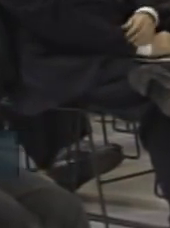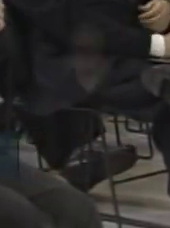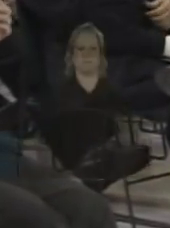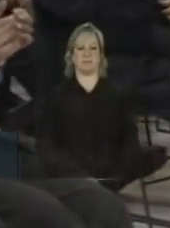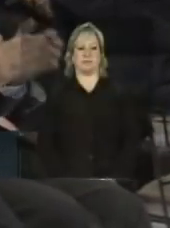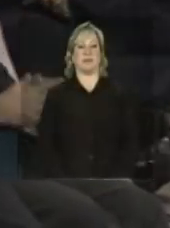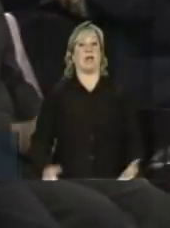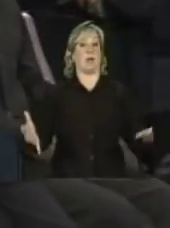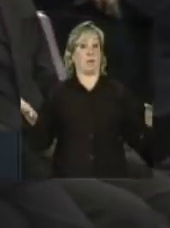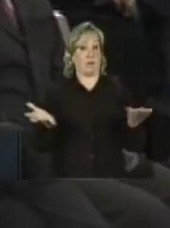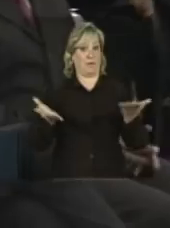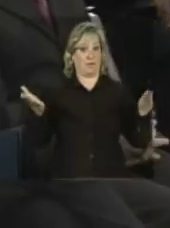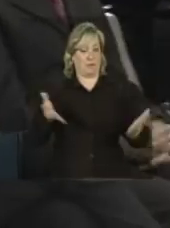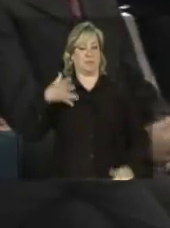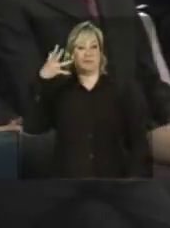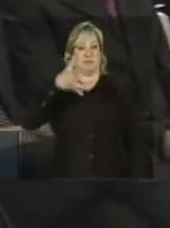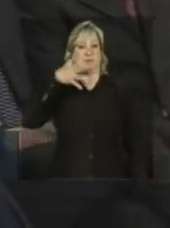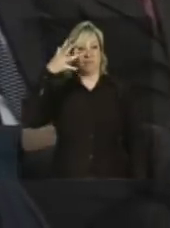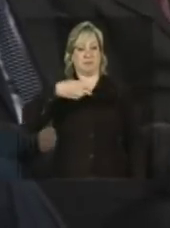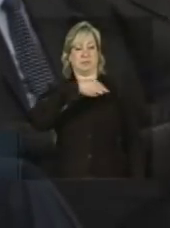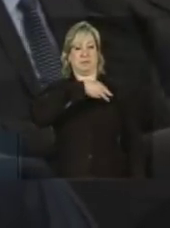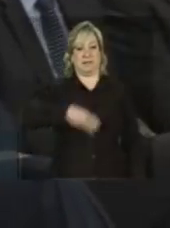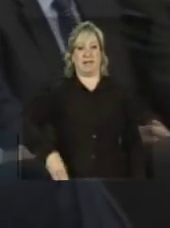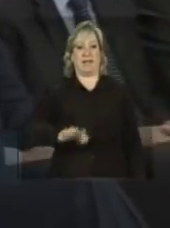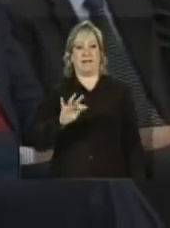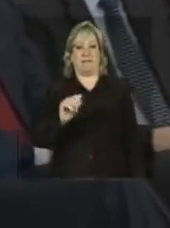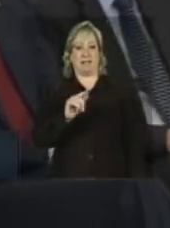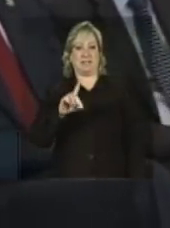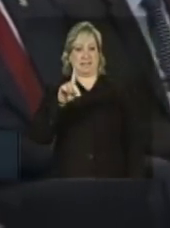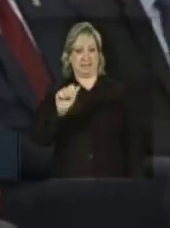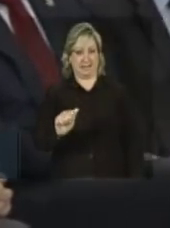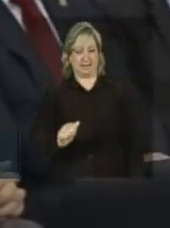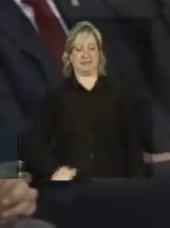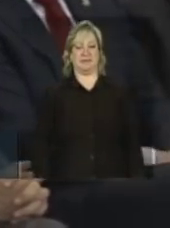Ouviremos a seguir as palavras do ministro da Fazenda, Guido Mantega.